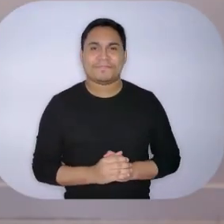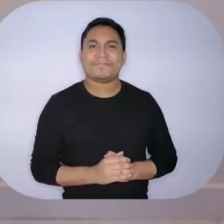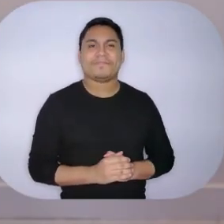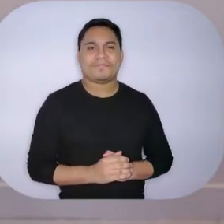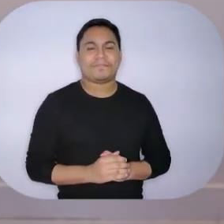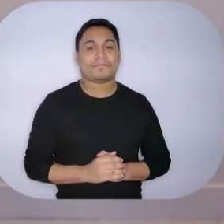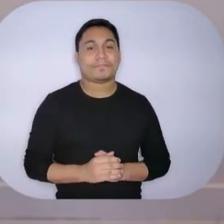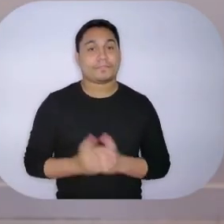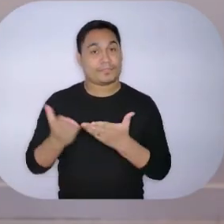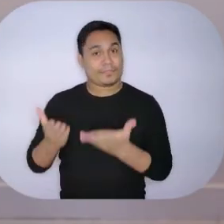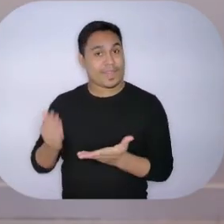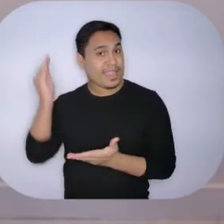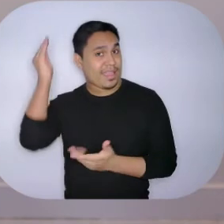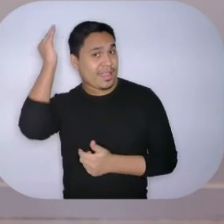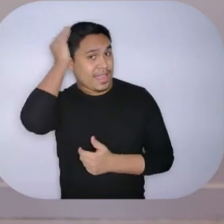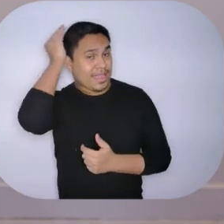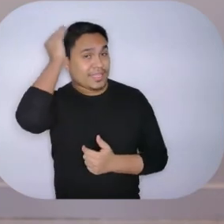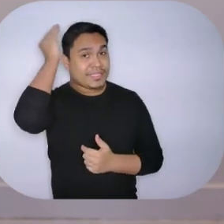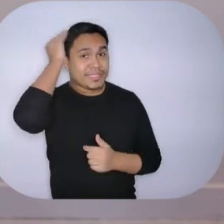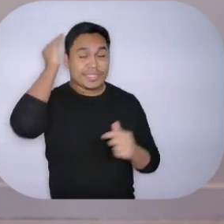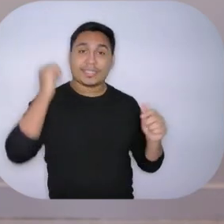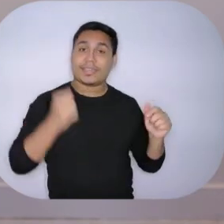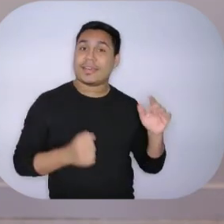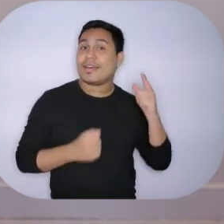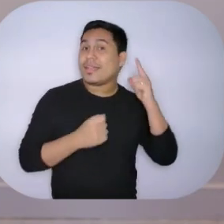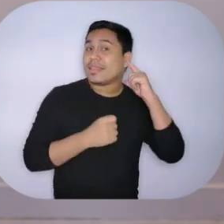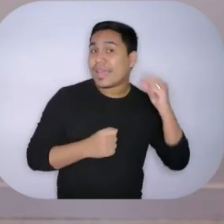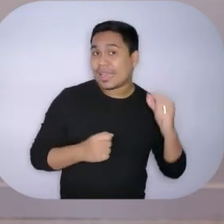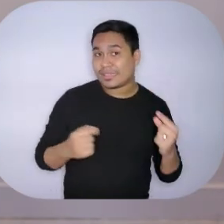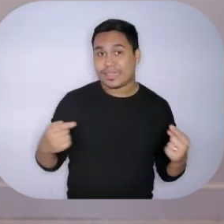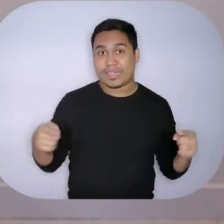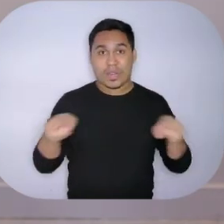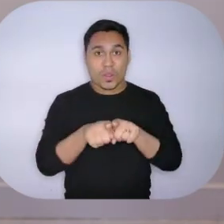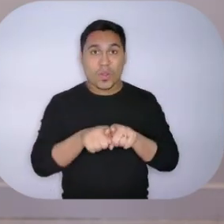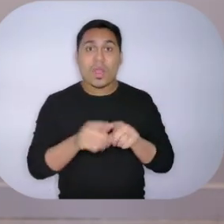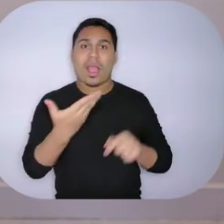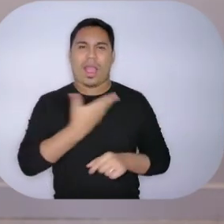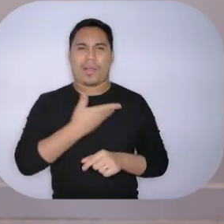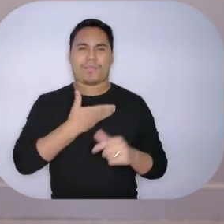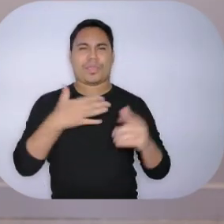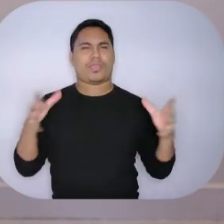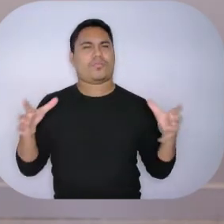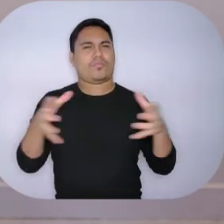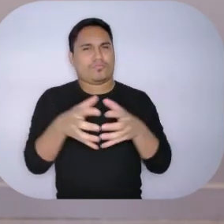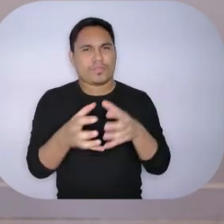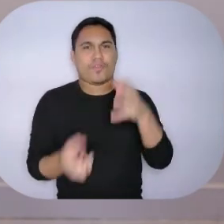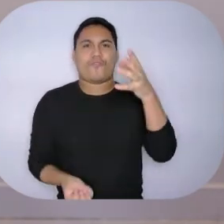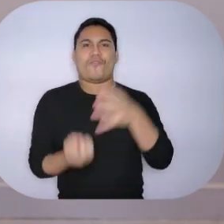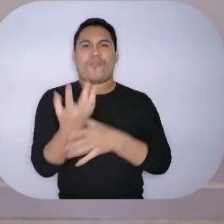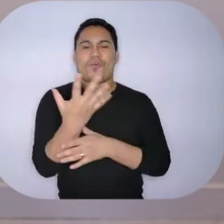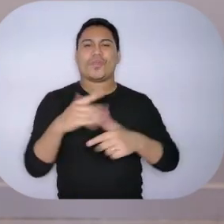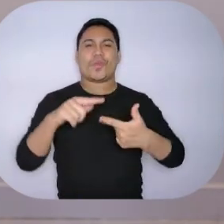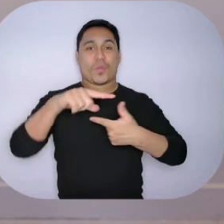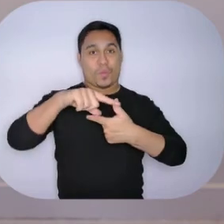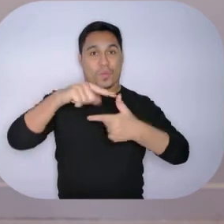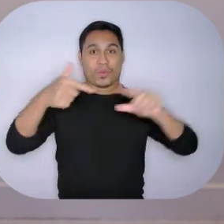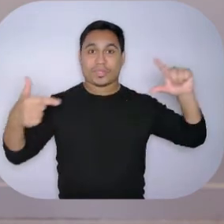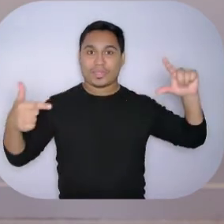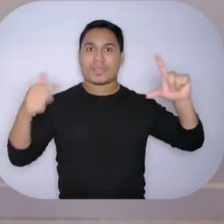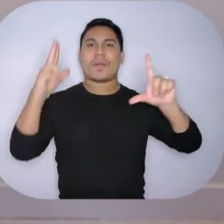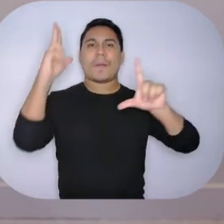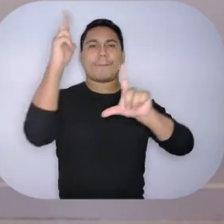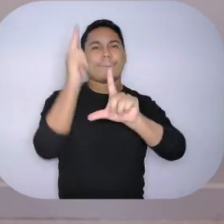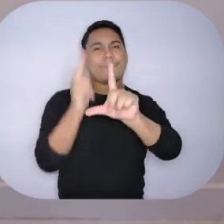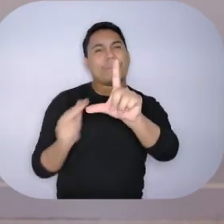Anitta Malfatti, Tarsila do Amaral e seus amigos, depois de fundarem o Modernismo, começaram a pintar o